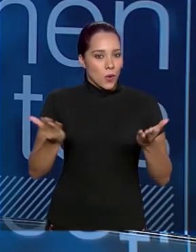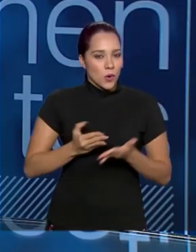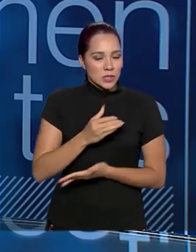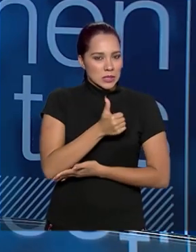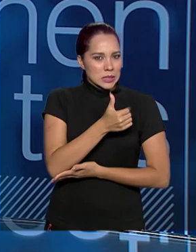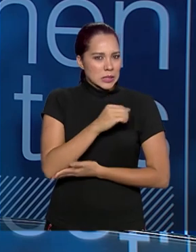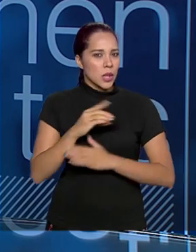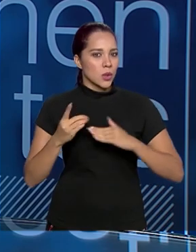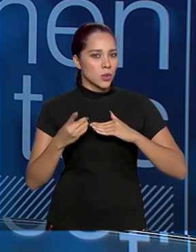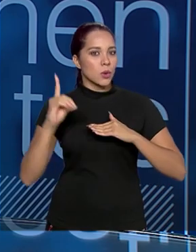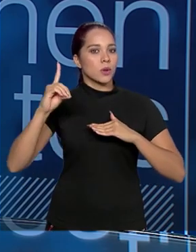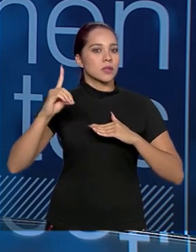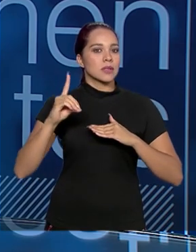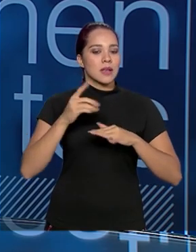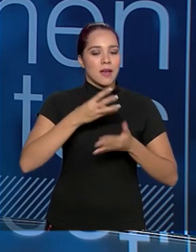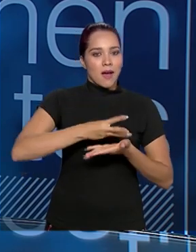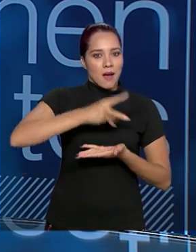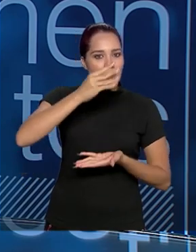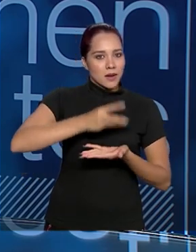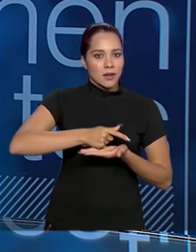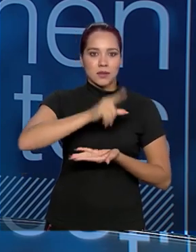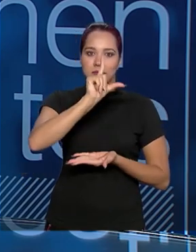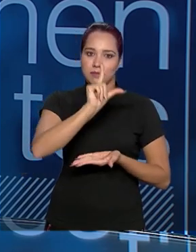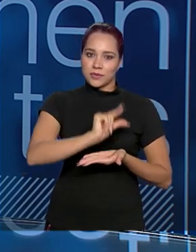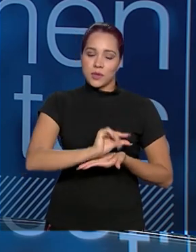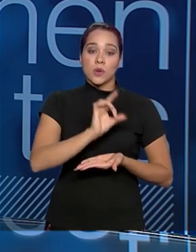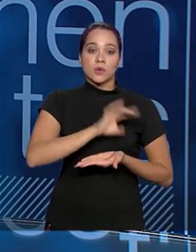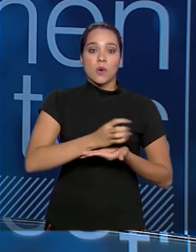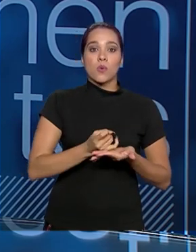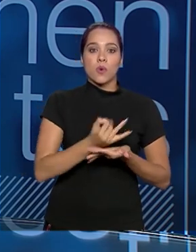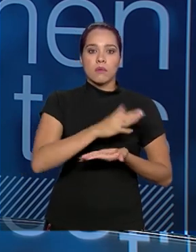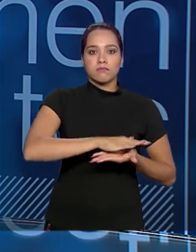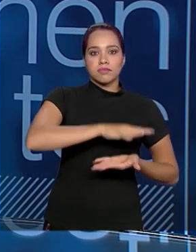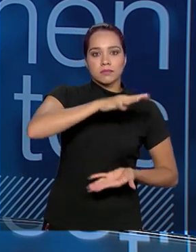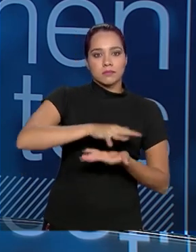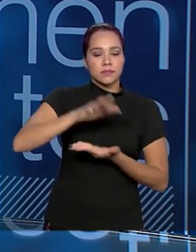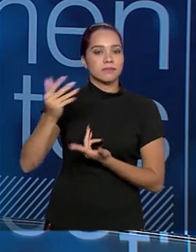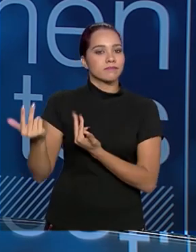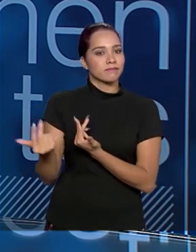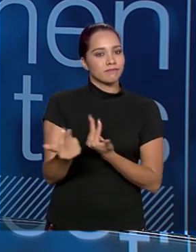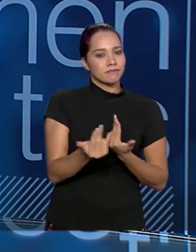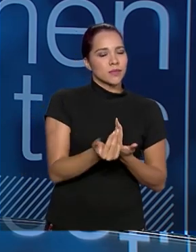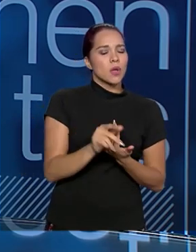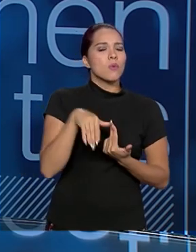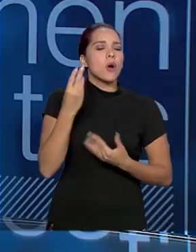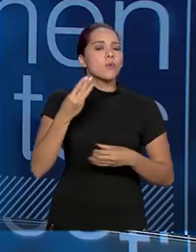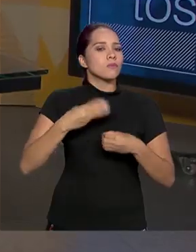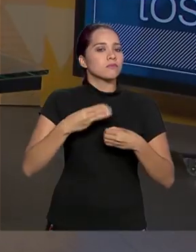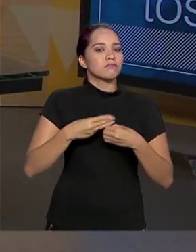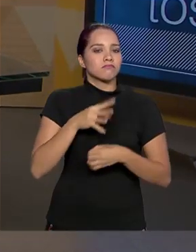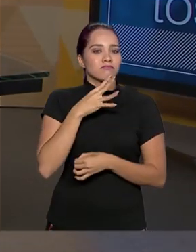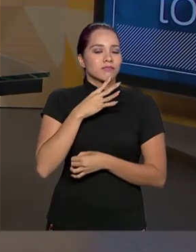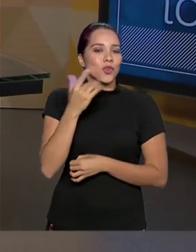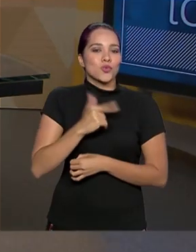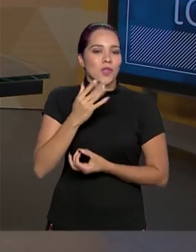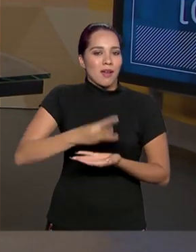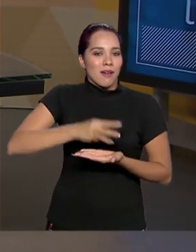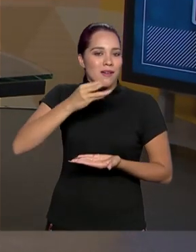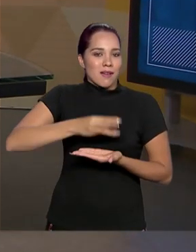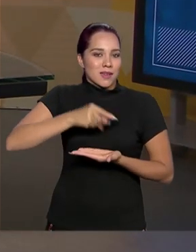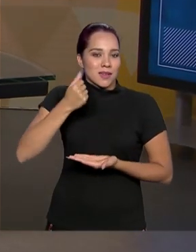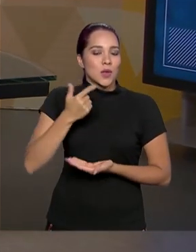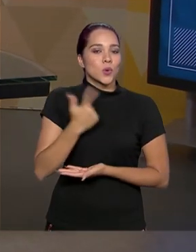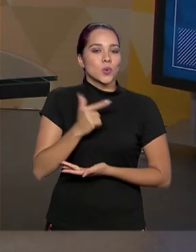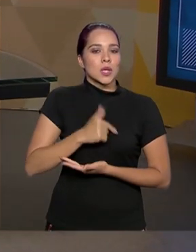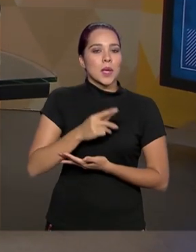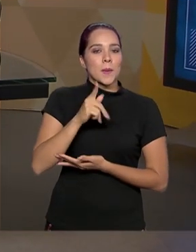dólares, a areia, a seixo, muito menor, mas o volume é praticamente o mesmo. E qual é o município que a gente conhece que não tem uma areia, que não